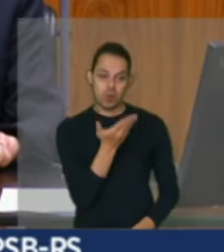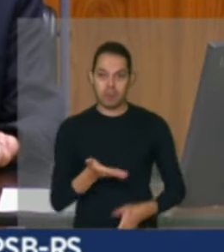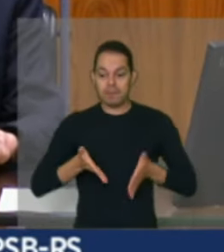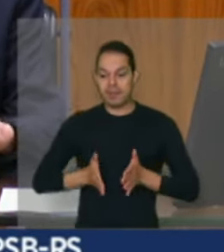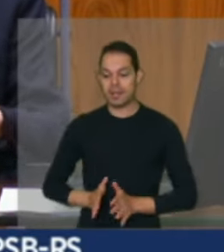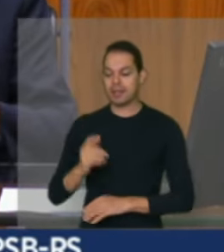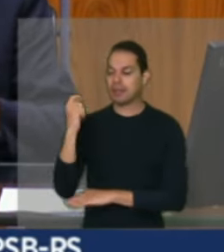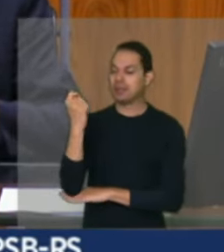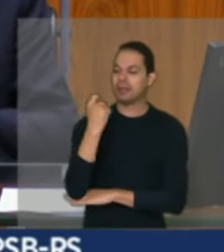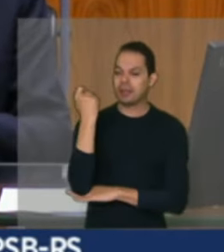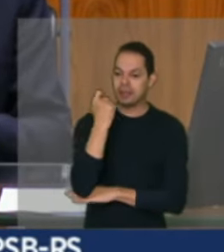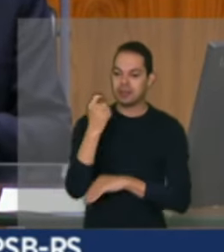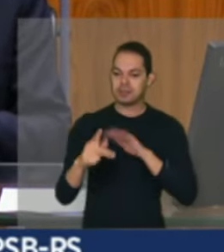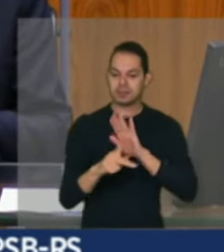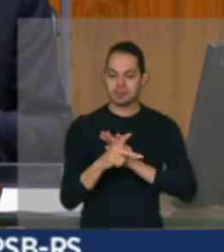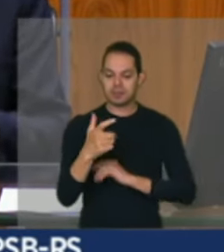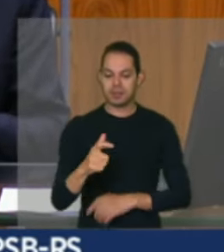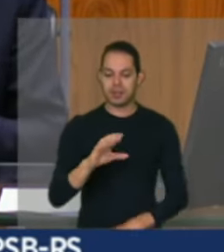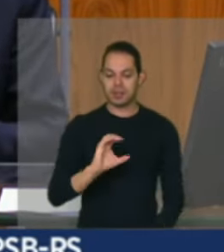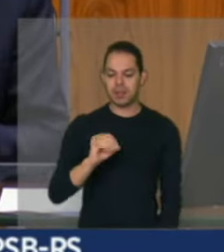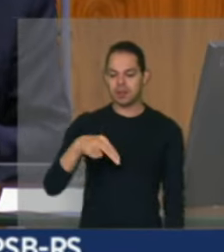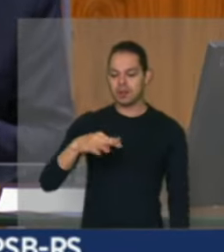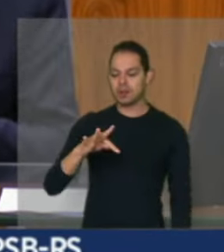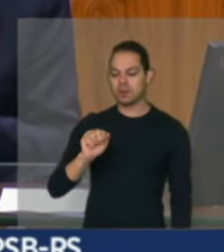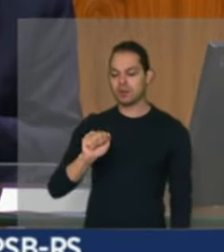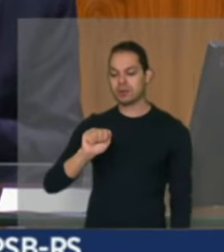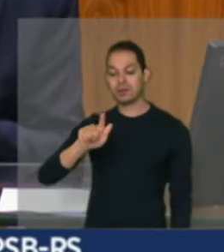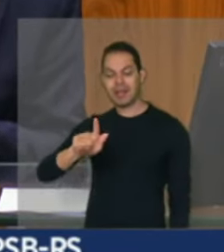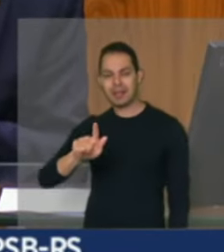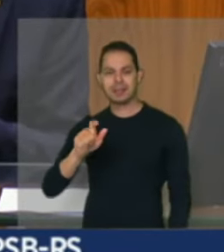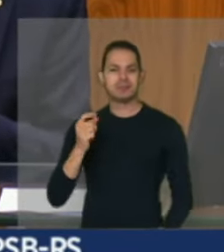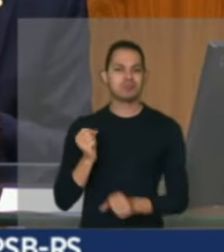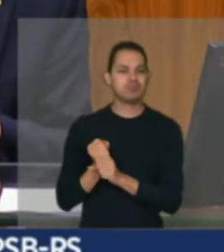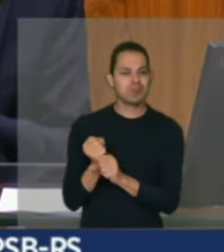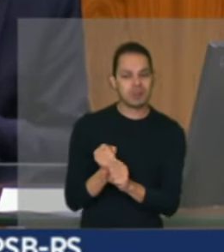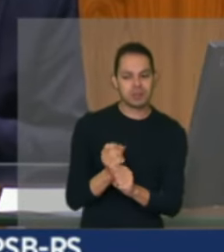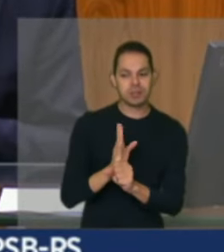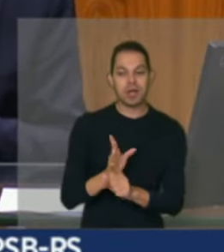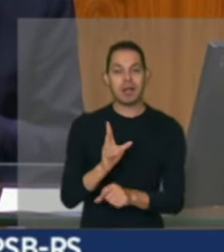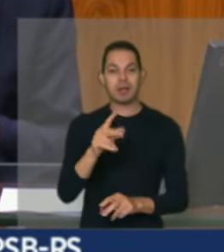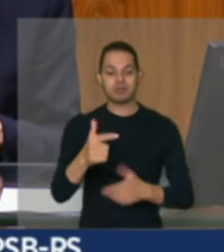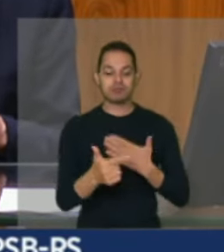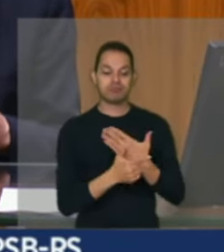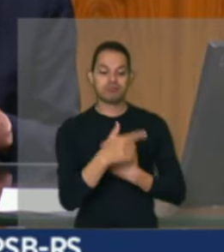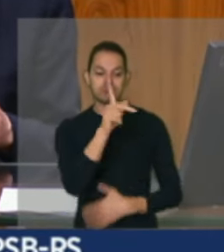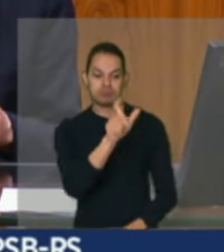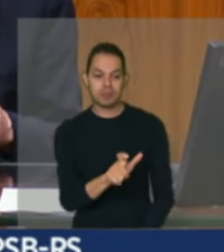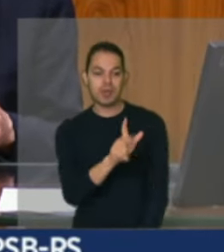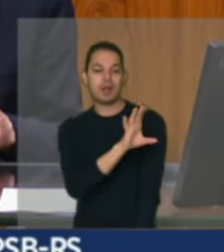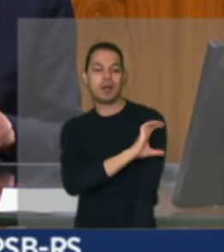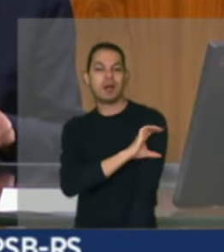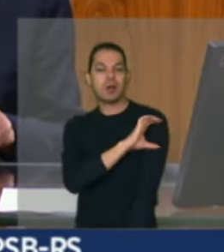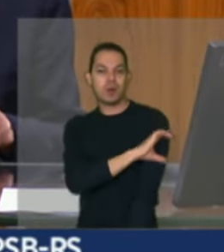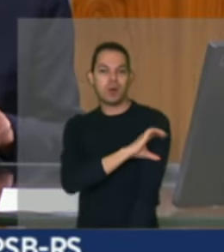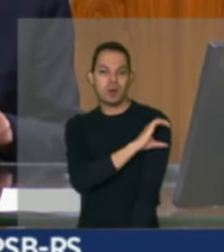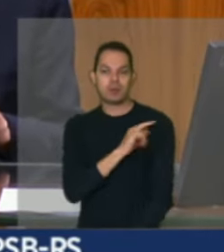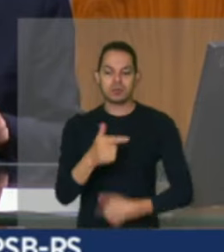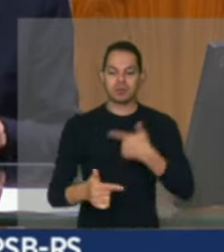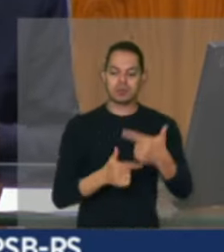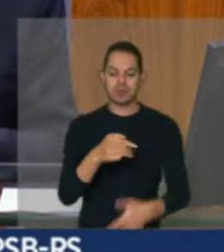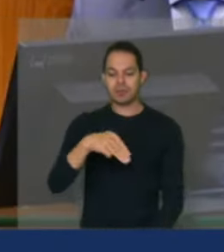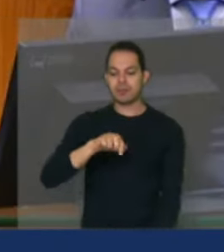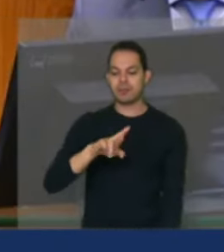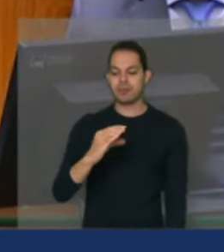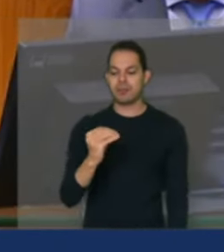Contag há um bom tempo, mas também tem essa missão de coordenar o trabalho no Mercosul. A palavra é sua,